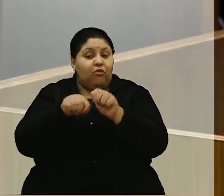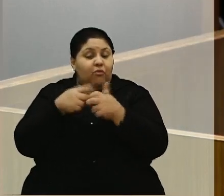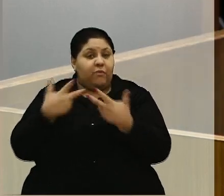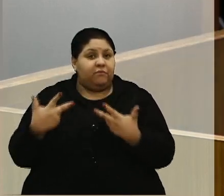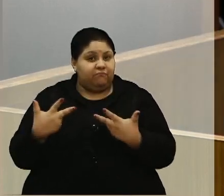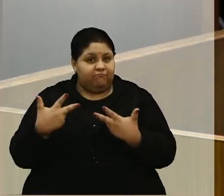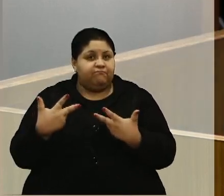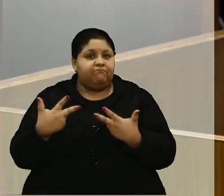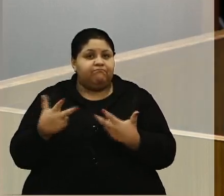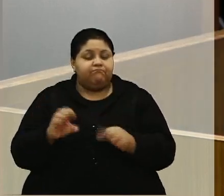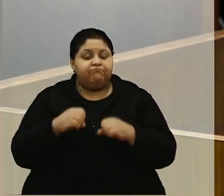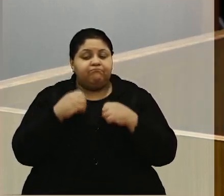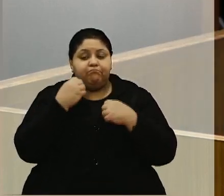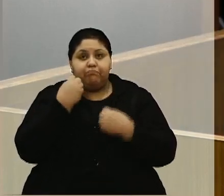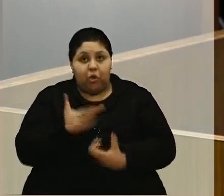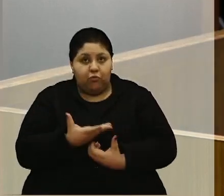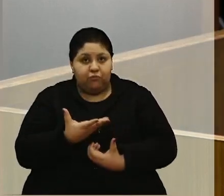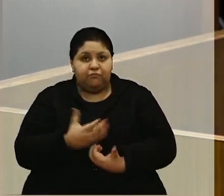Bom,